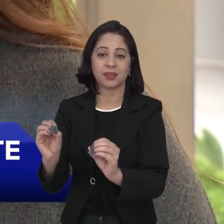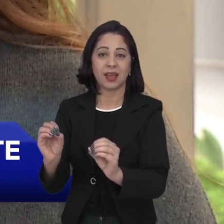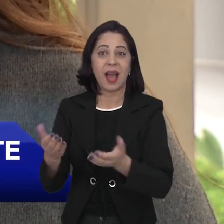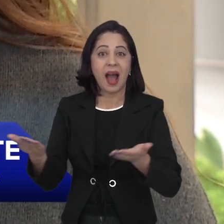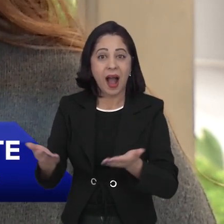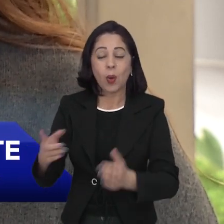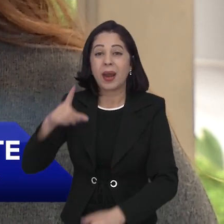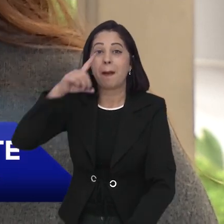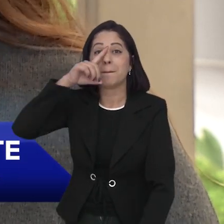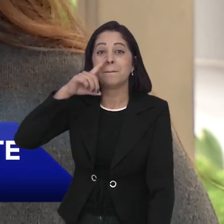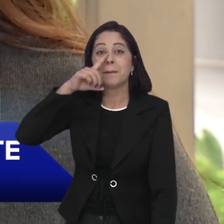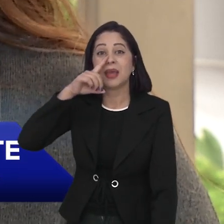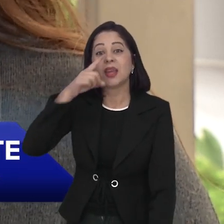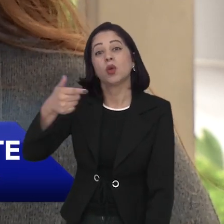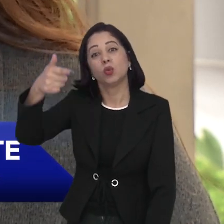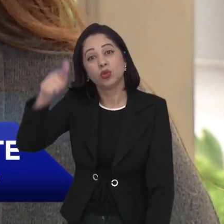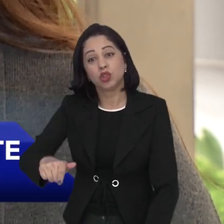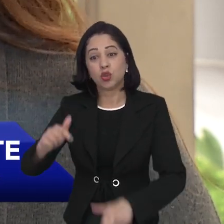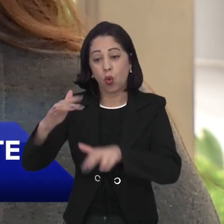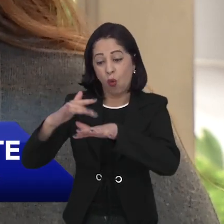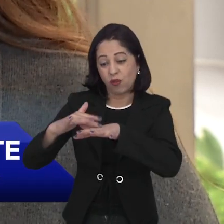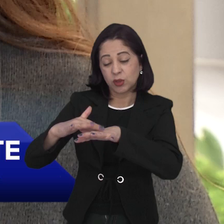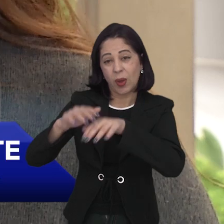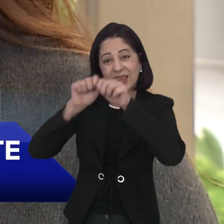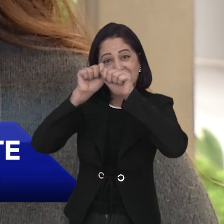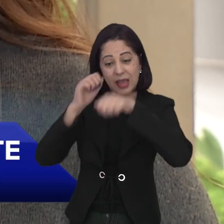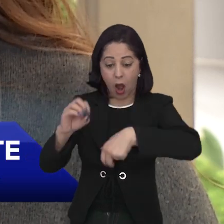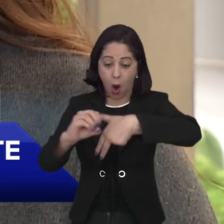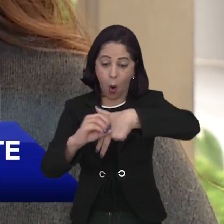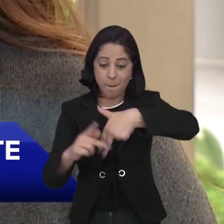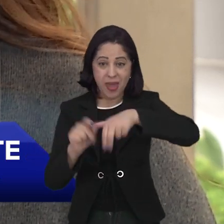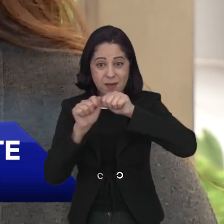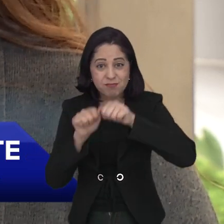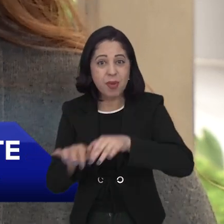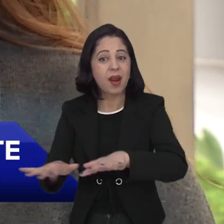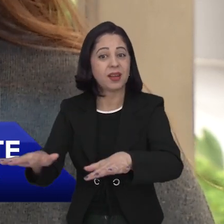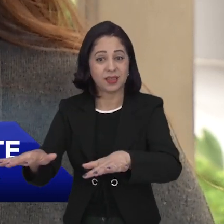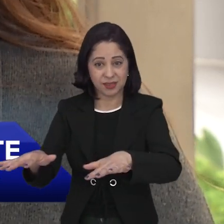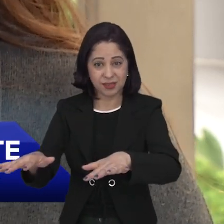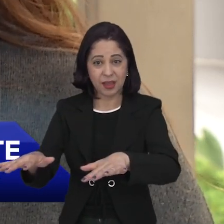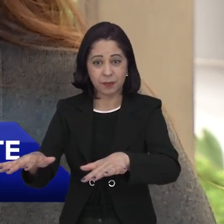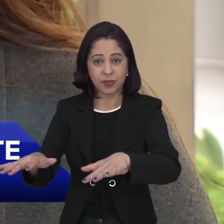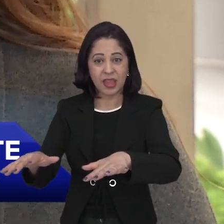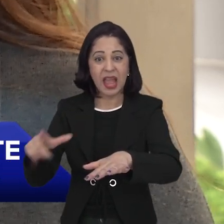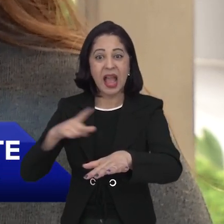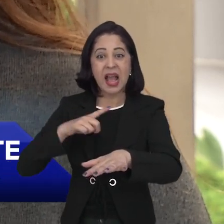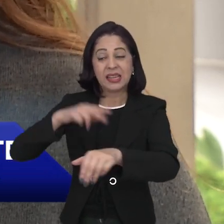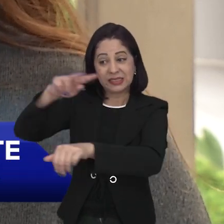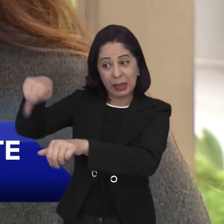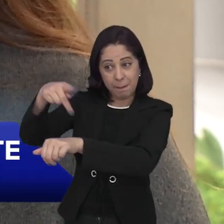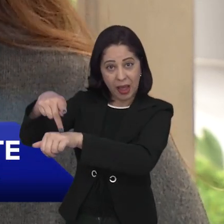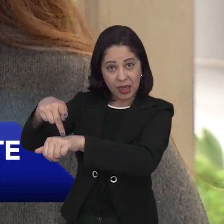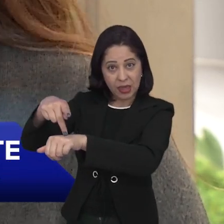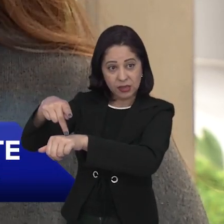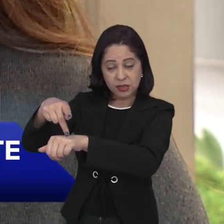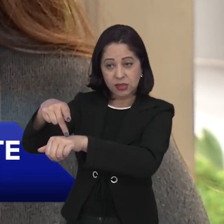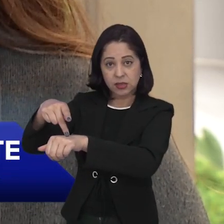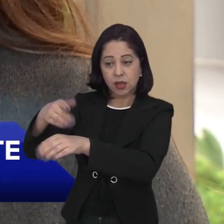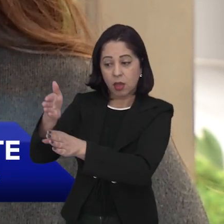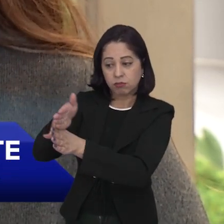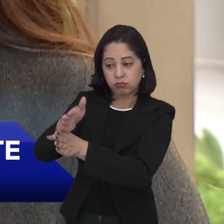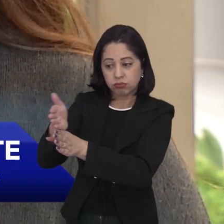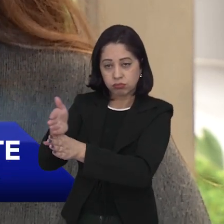E o risco que a gente corre da doença voltar para o Brasil é muito grande. Nós temos países, cidades, nas fronteiras com o Brasil, onde a doença ainda